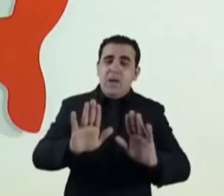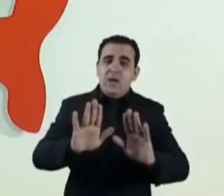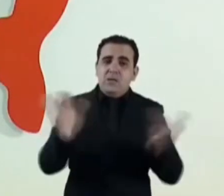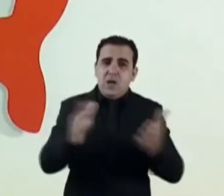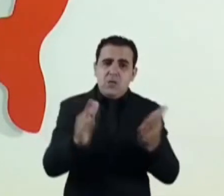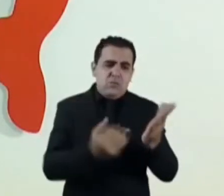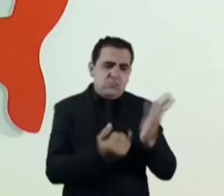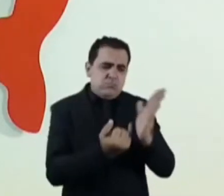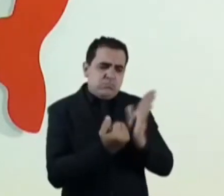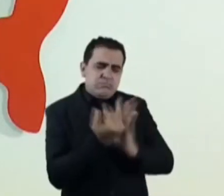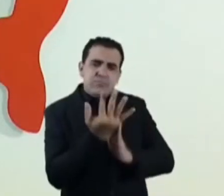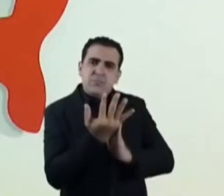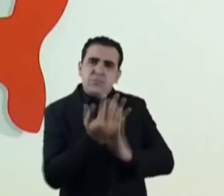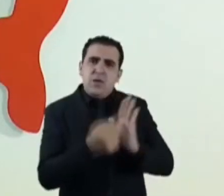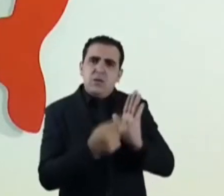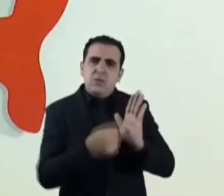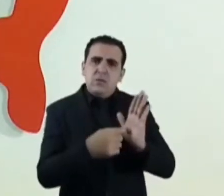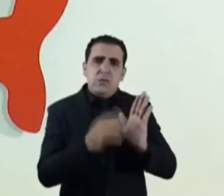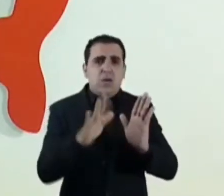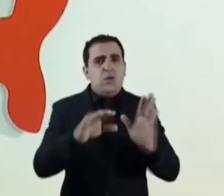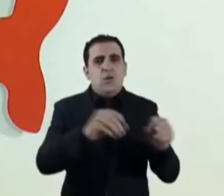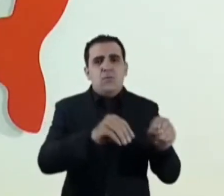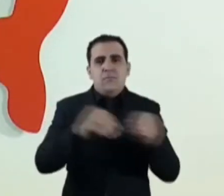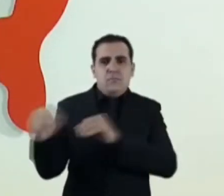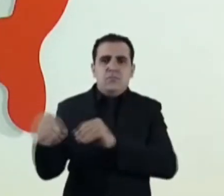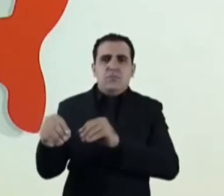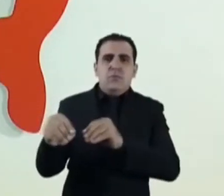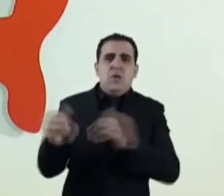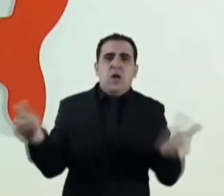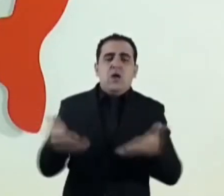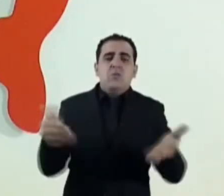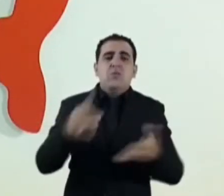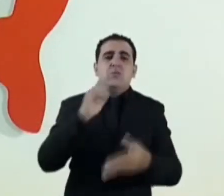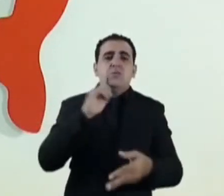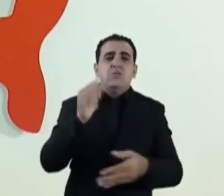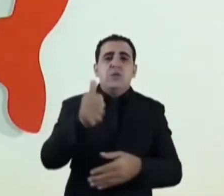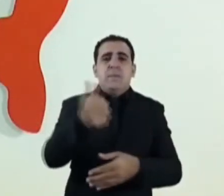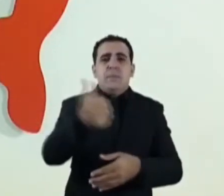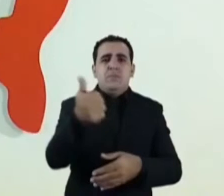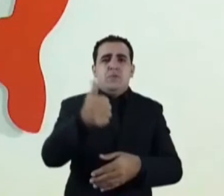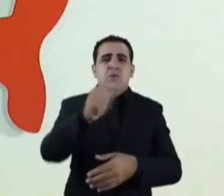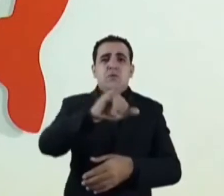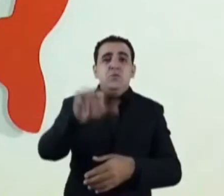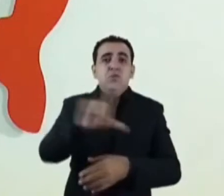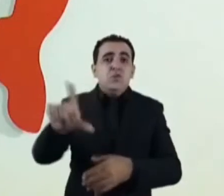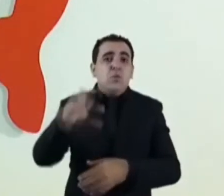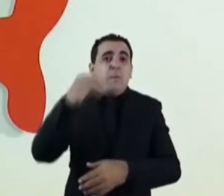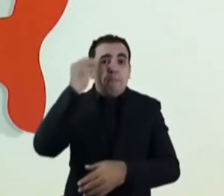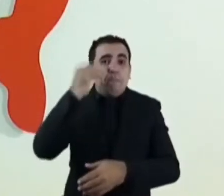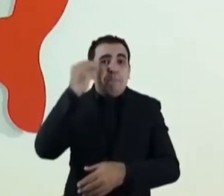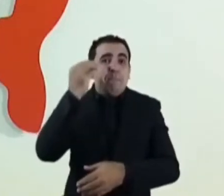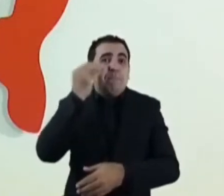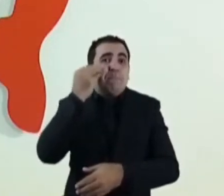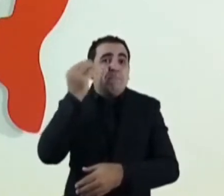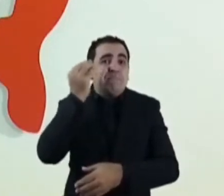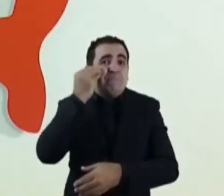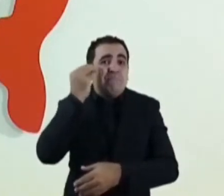indicadores, nós resolvemos que a nova previsão passa para o dia 1º de julho. Previsão.